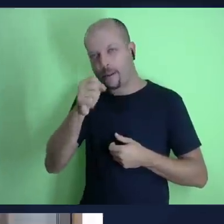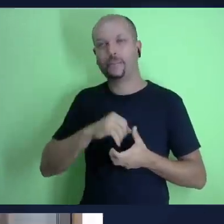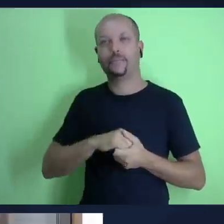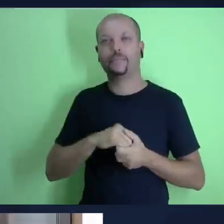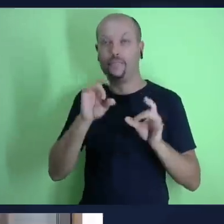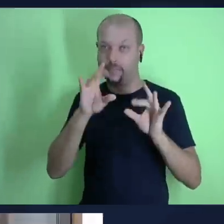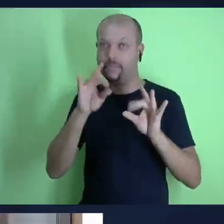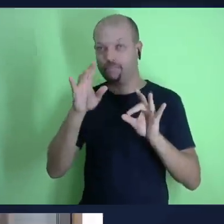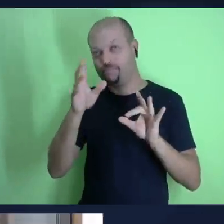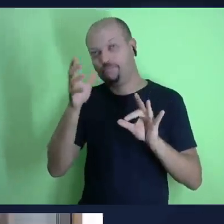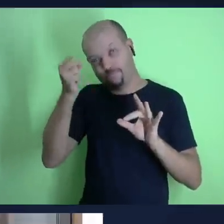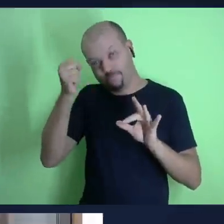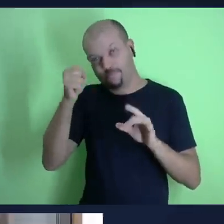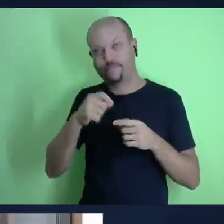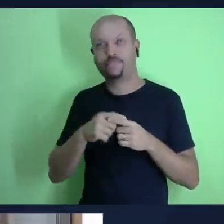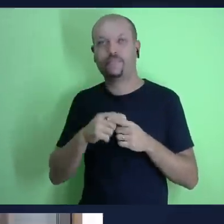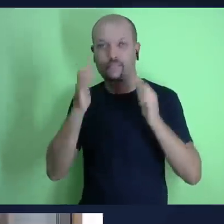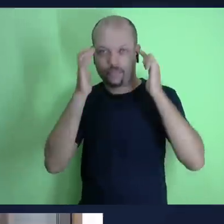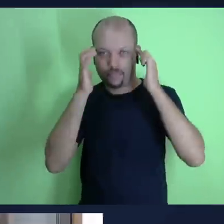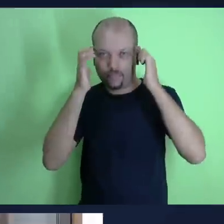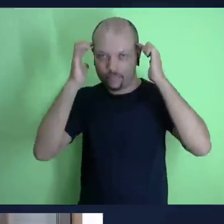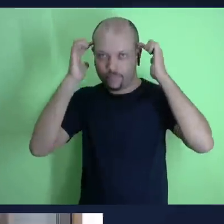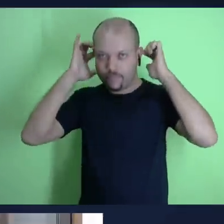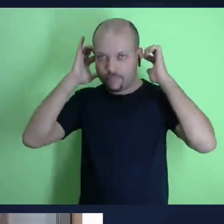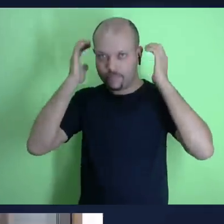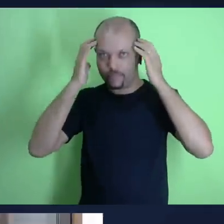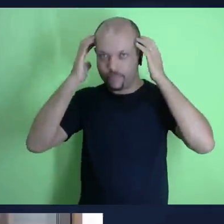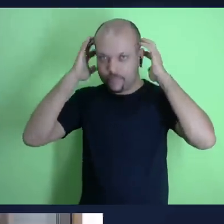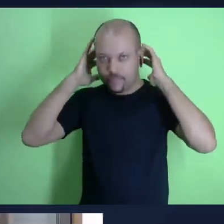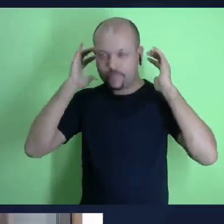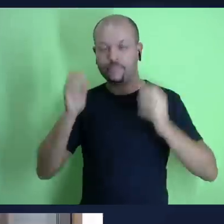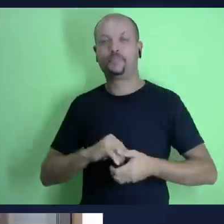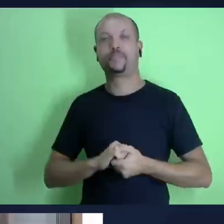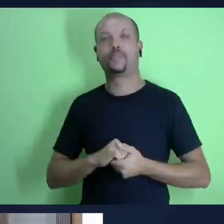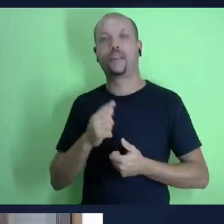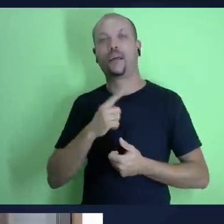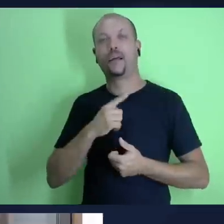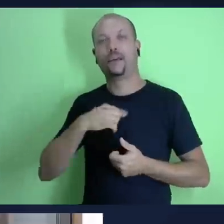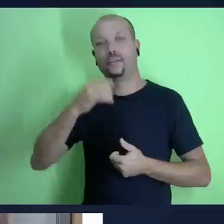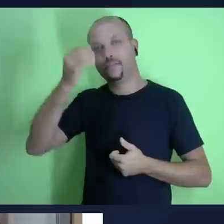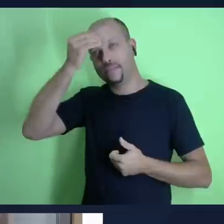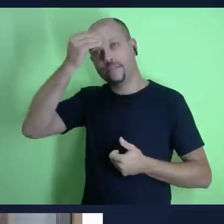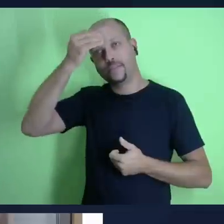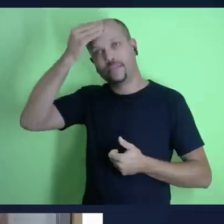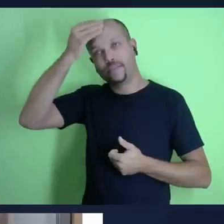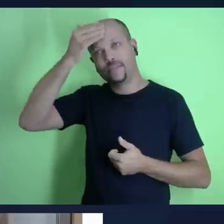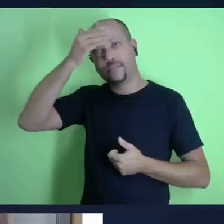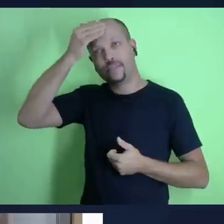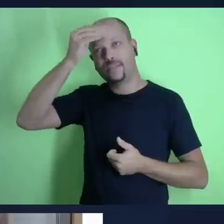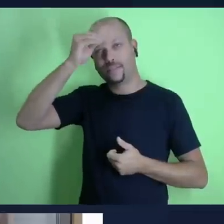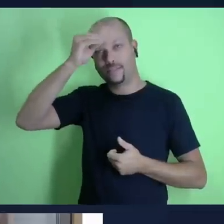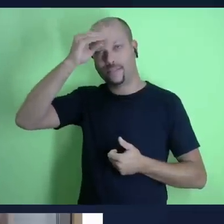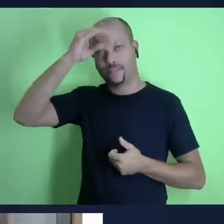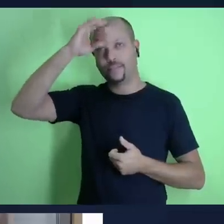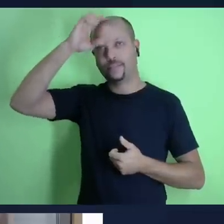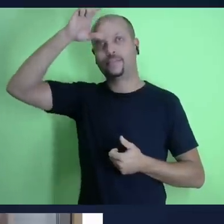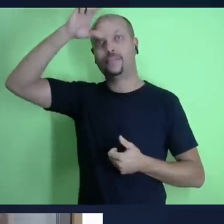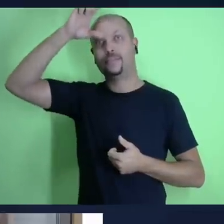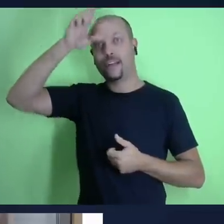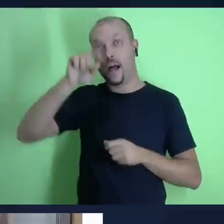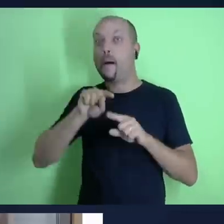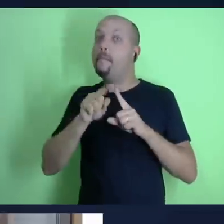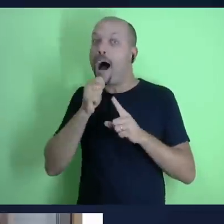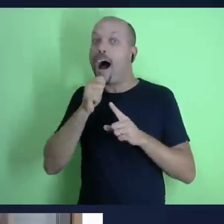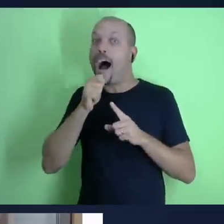cabelos é grisalhos especialmente grisalhos é nas laterais né é eu tenho uma testa já